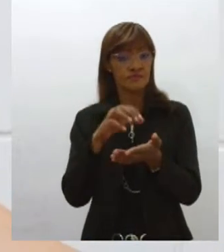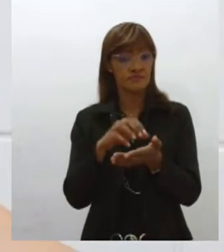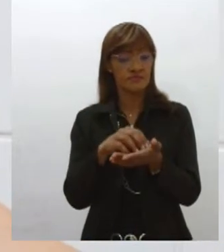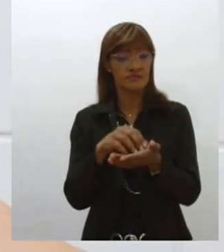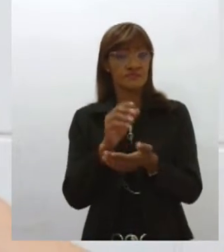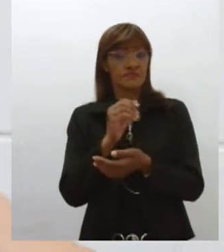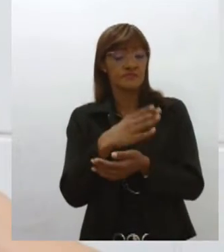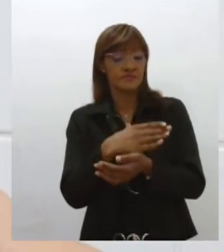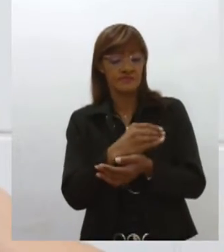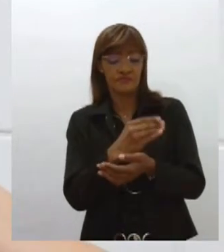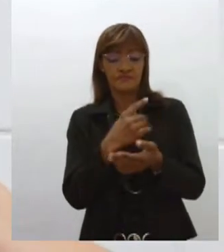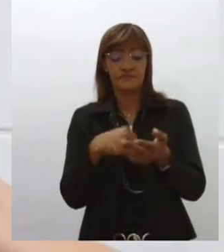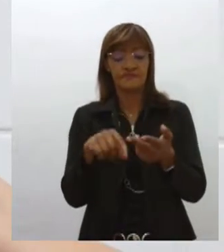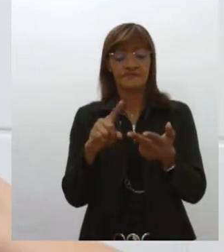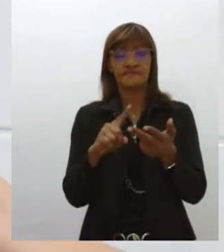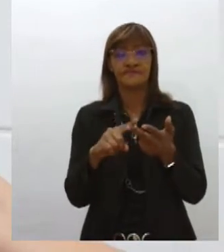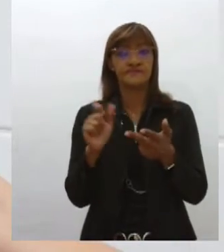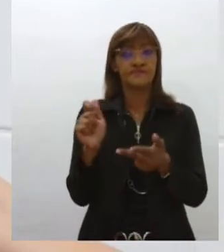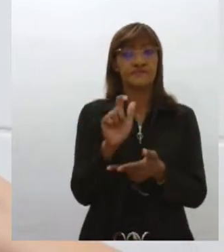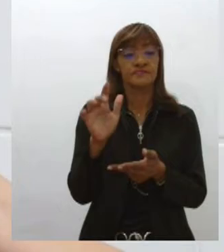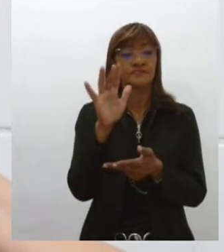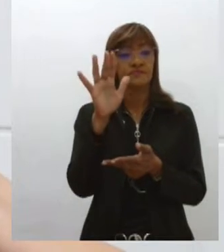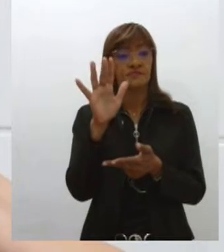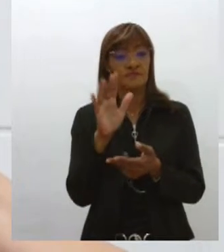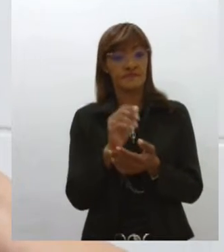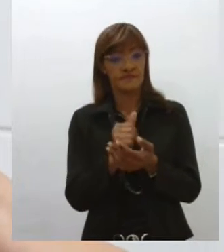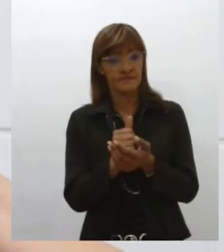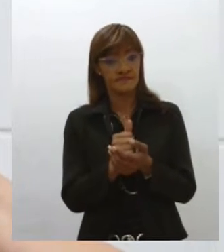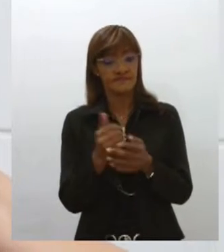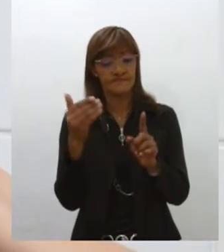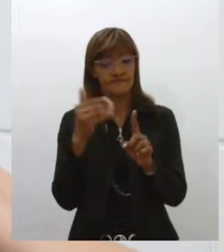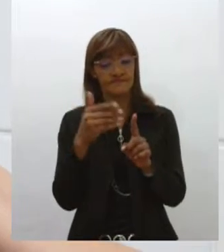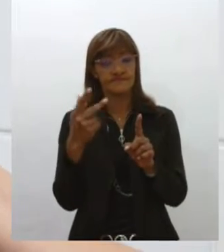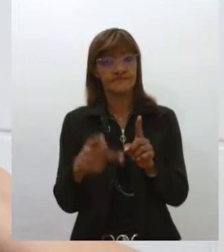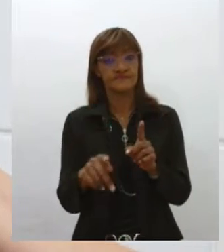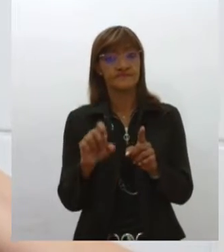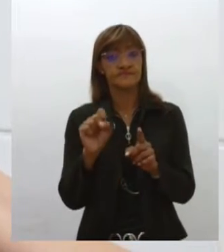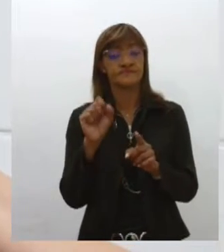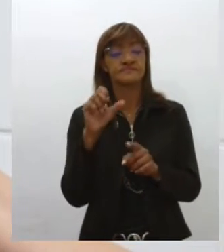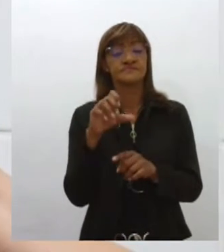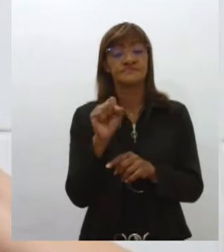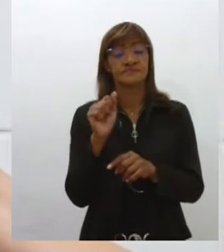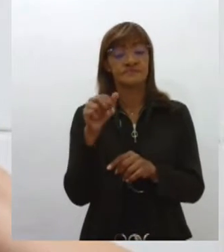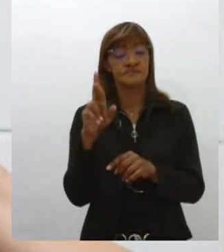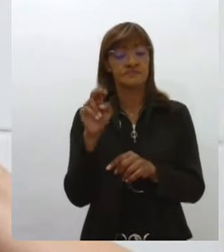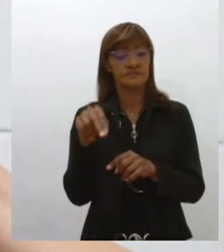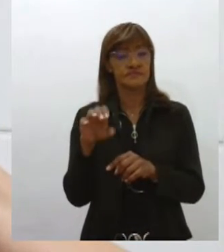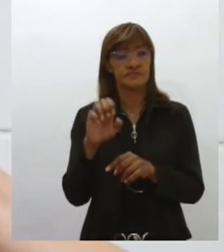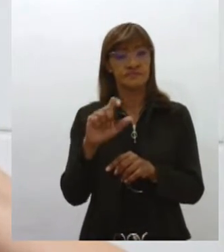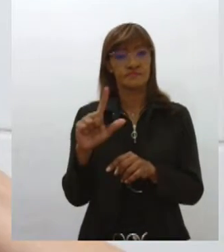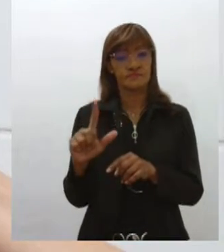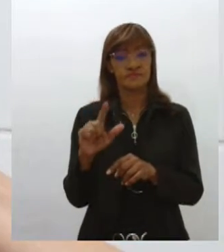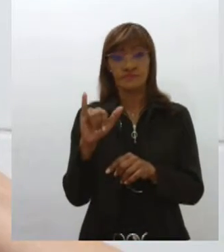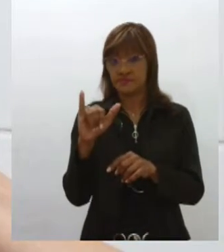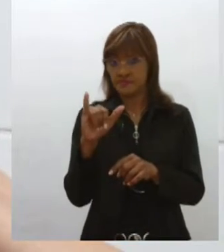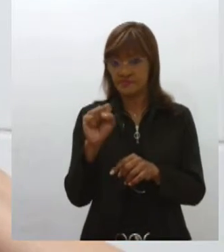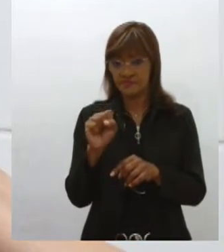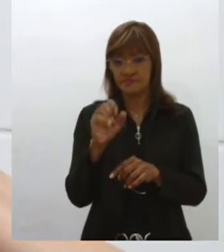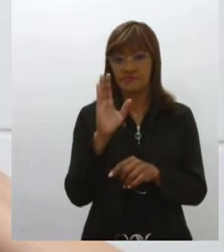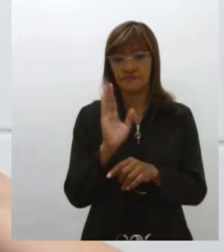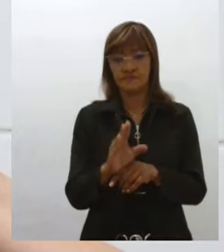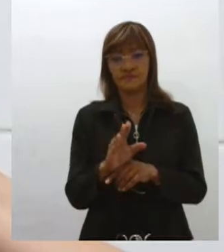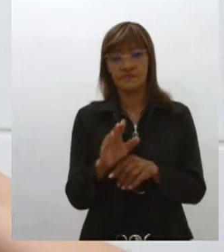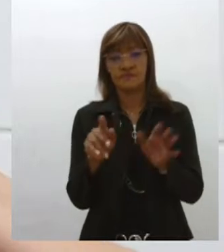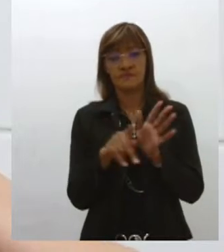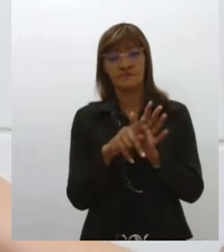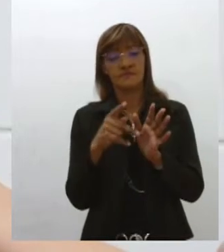Banco de Leite de Lagarto e a gente tem uma referência, o Marli Sarney, que é uma referência estadual. E também ele é vinculado